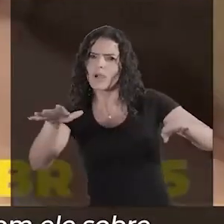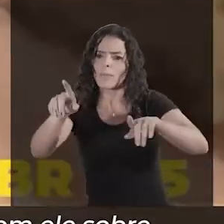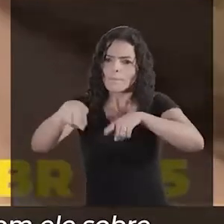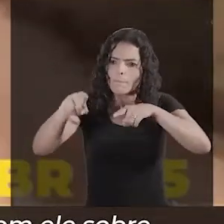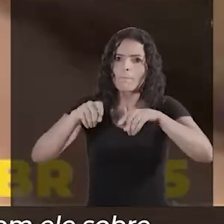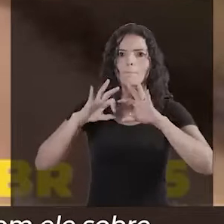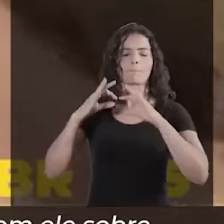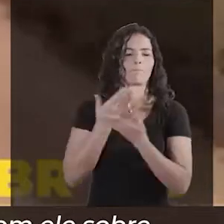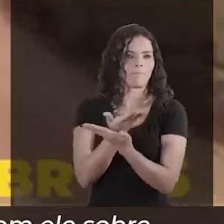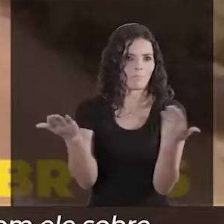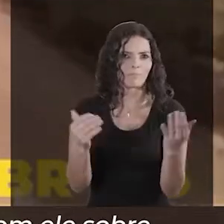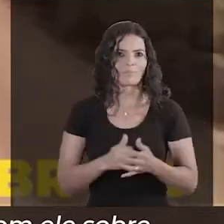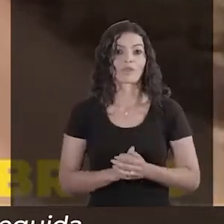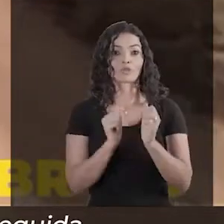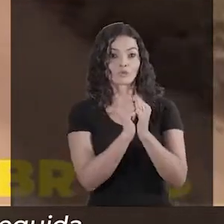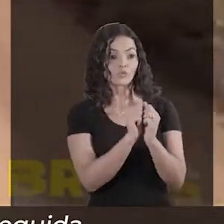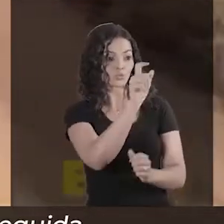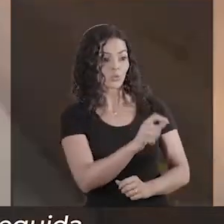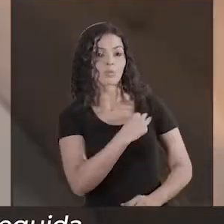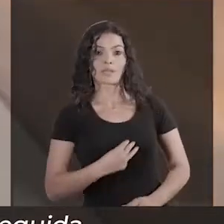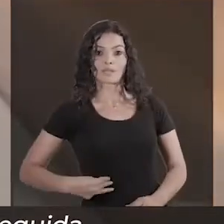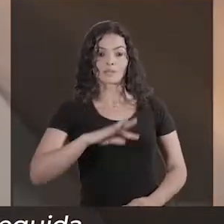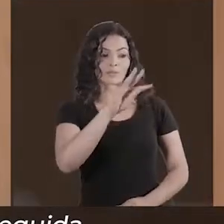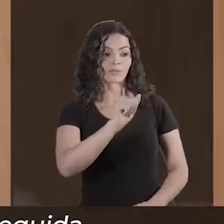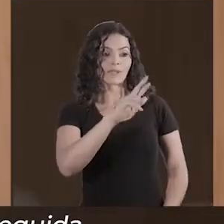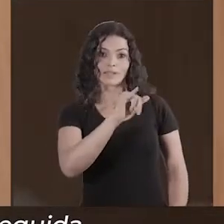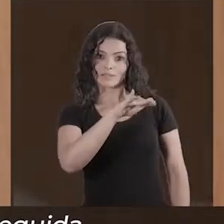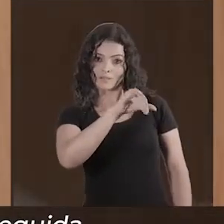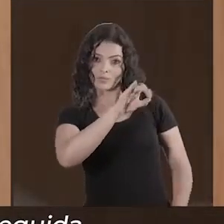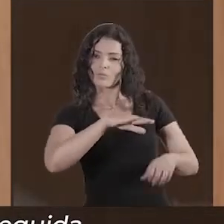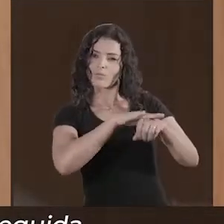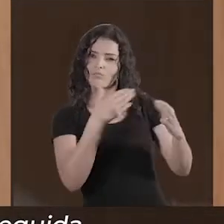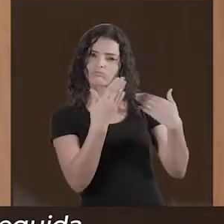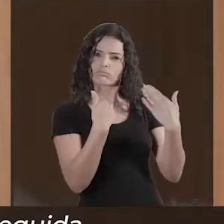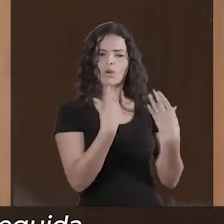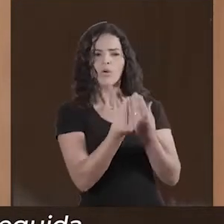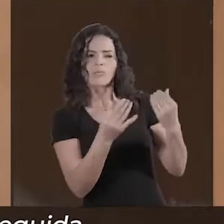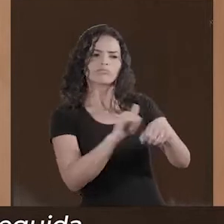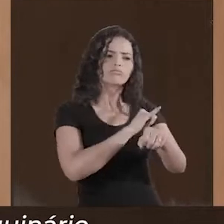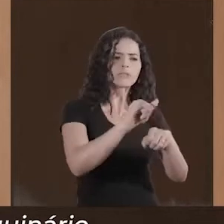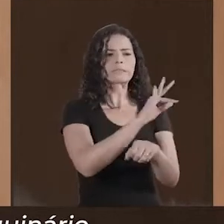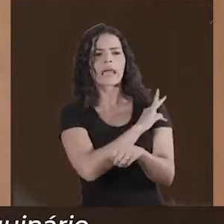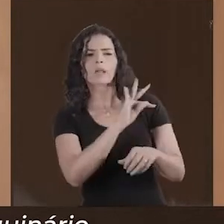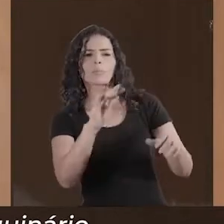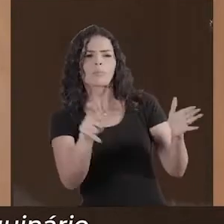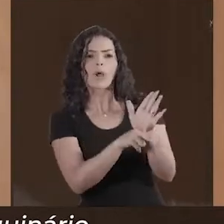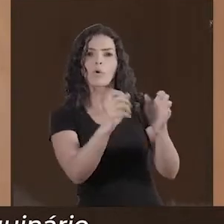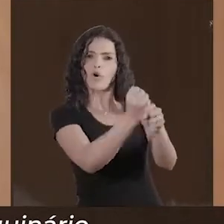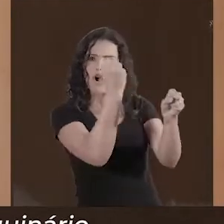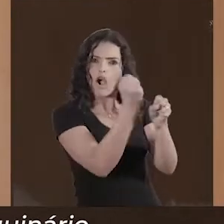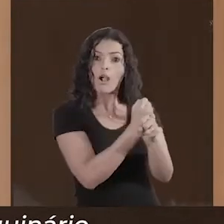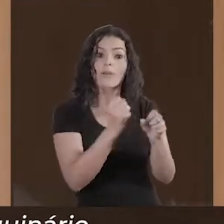Tarcísio, conversamos com ele sobre as condições técnicas da obra e, logo em seguida, abrir até a